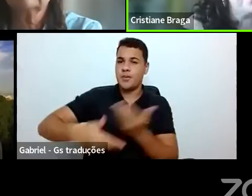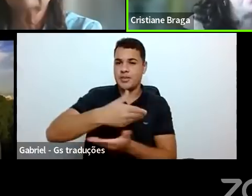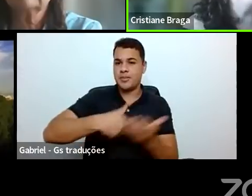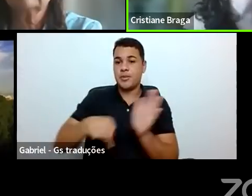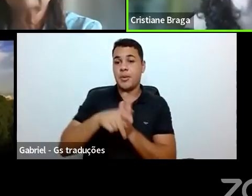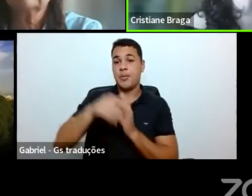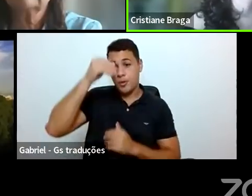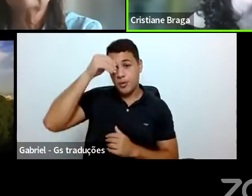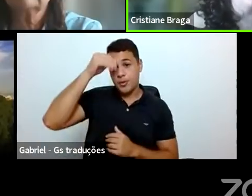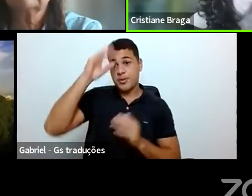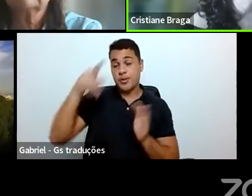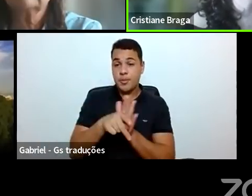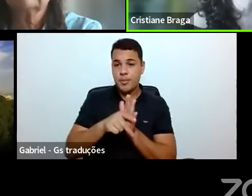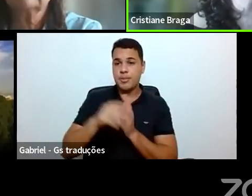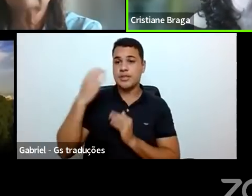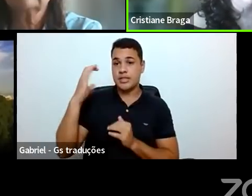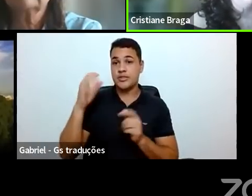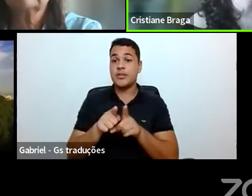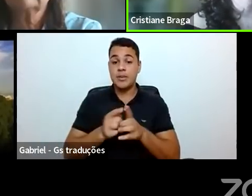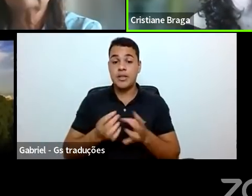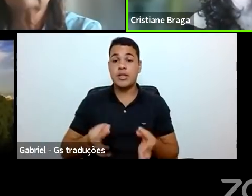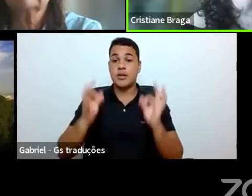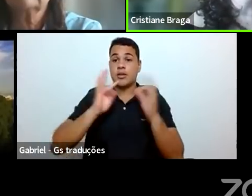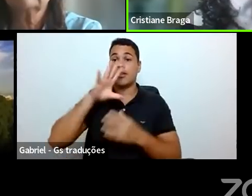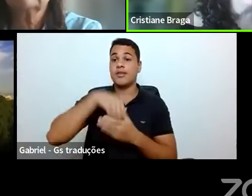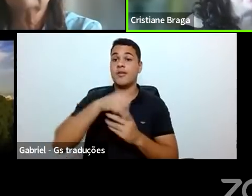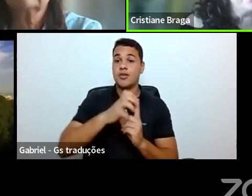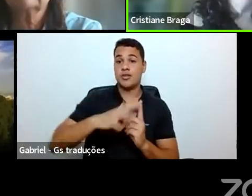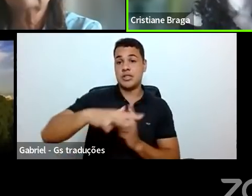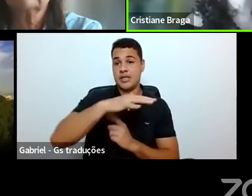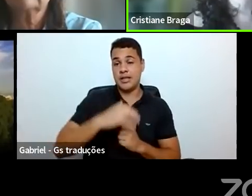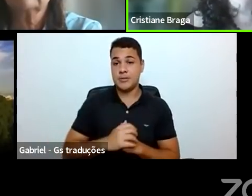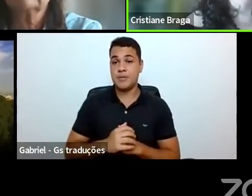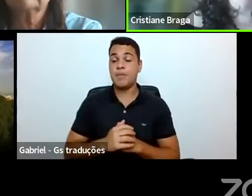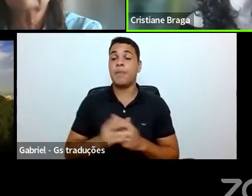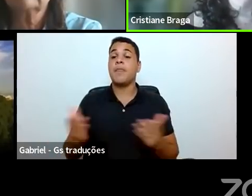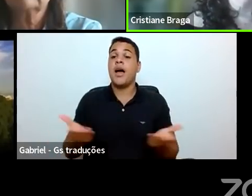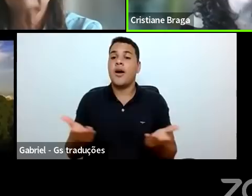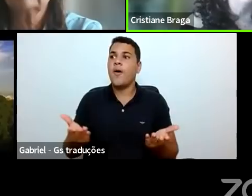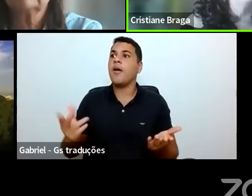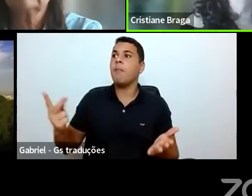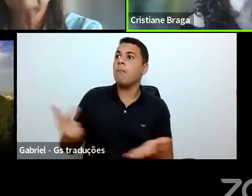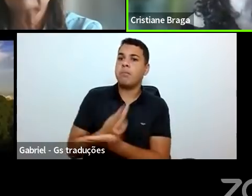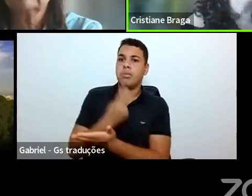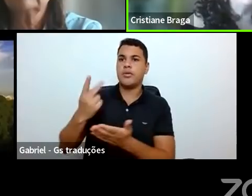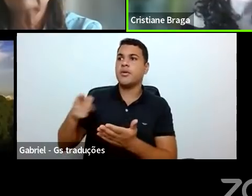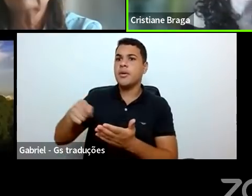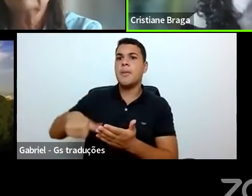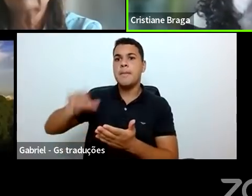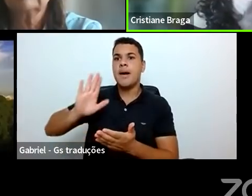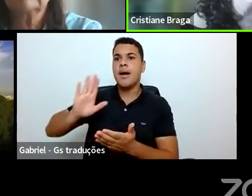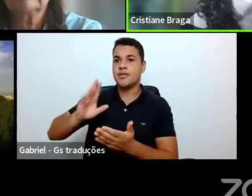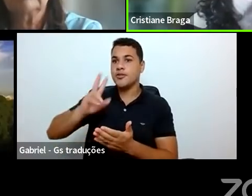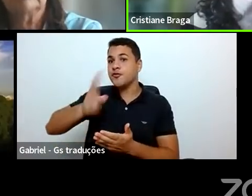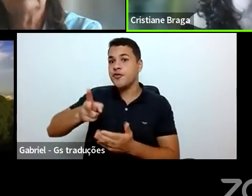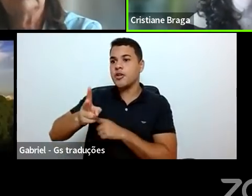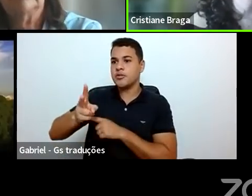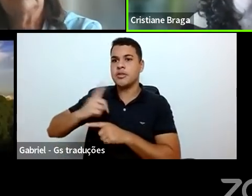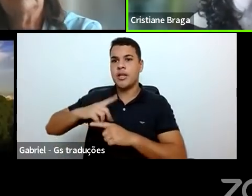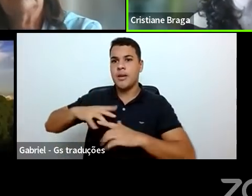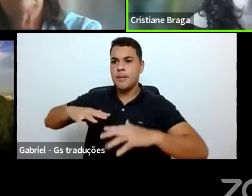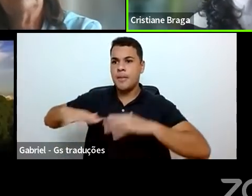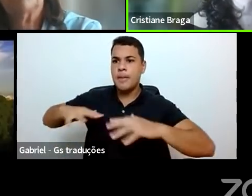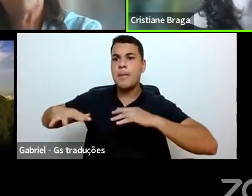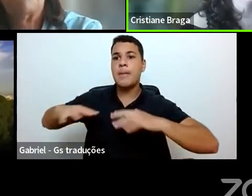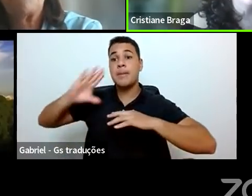científico e tecnológico em nossa sociedade. Nesse movimento de fortalecimento dos princípios e intencionalidade no